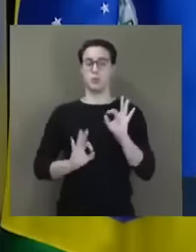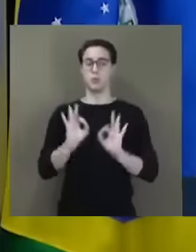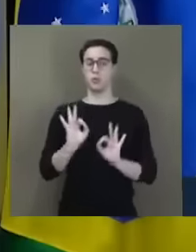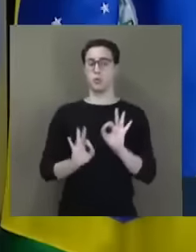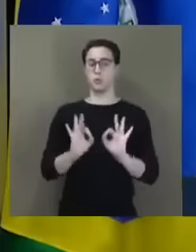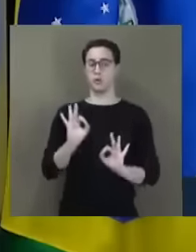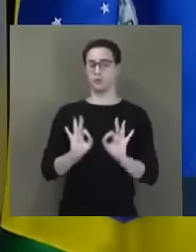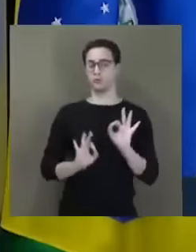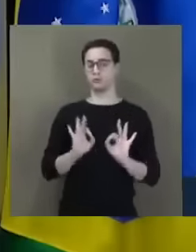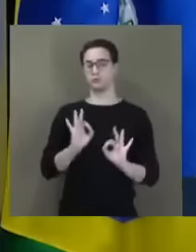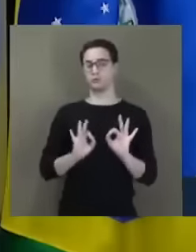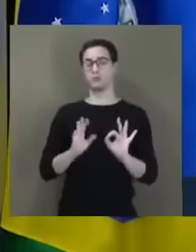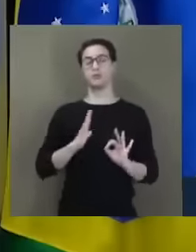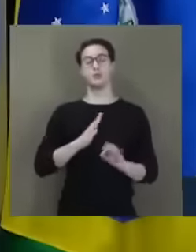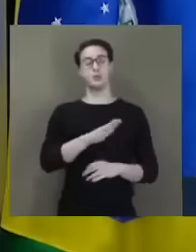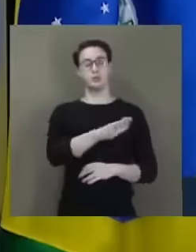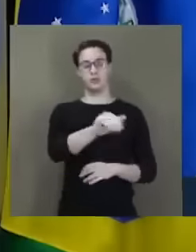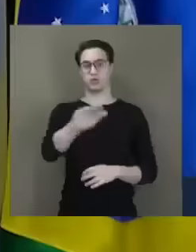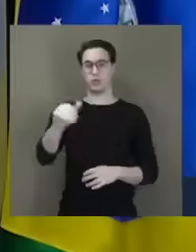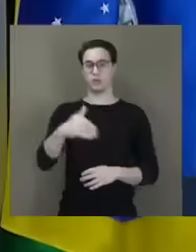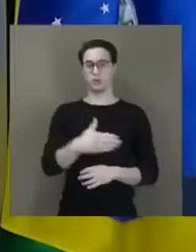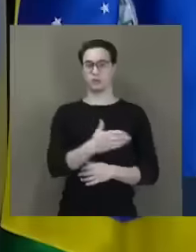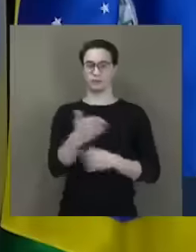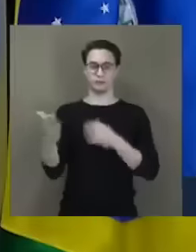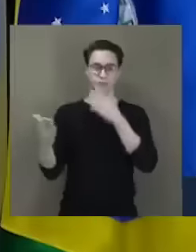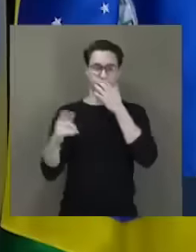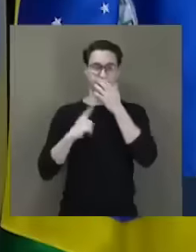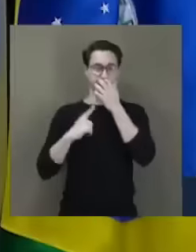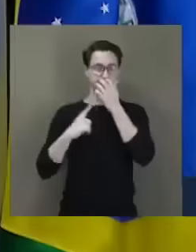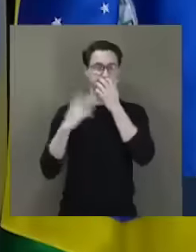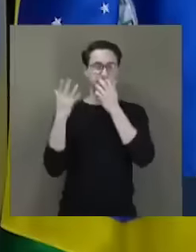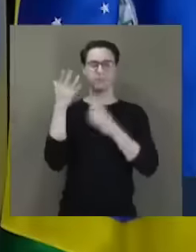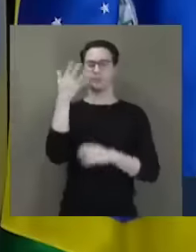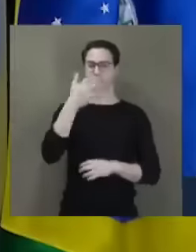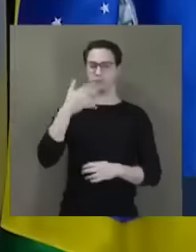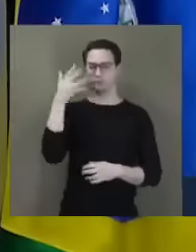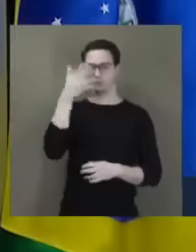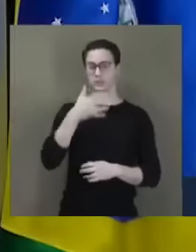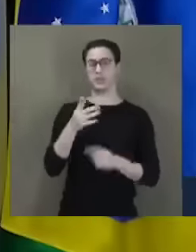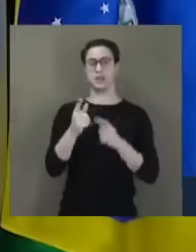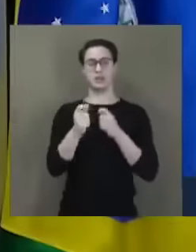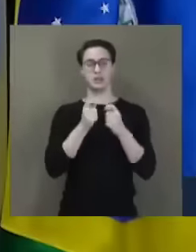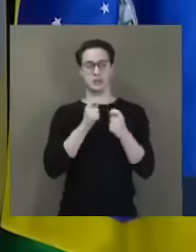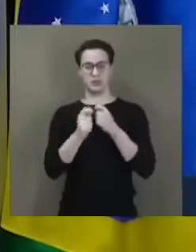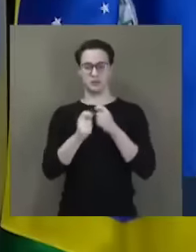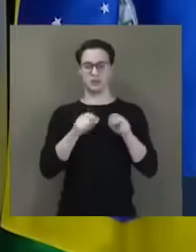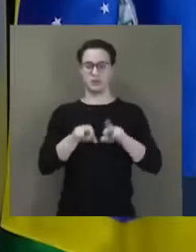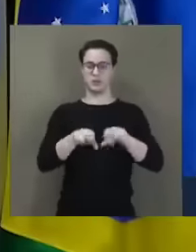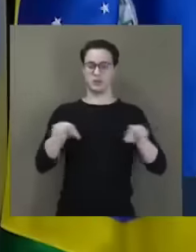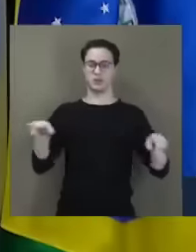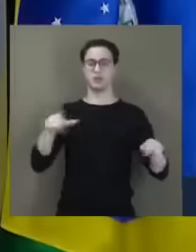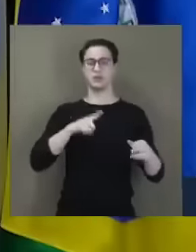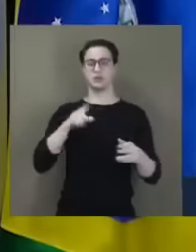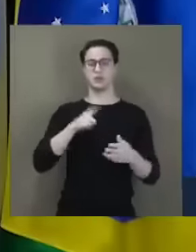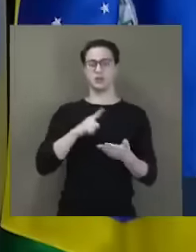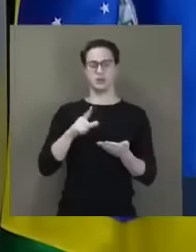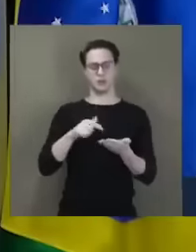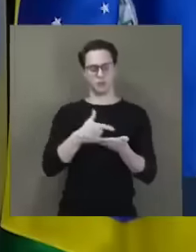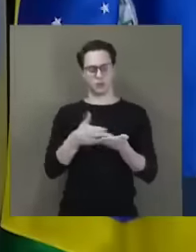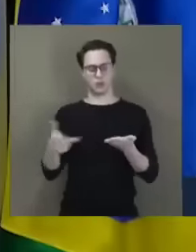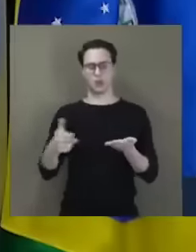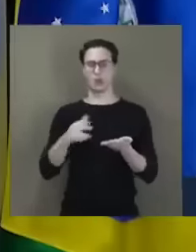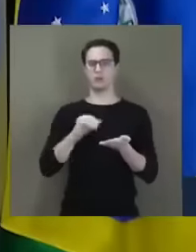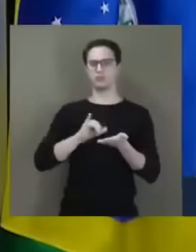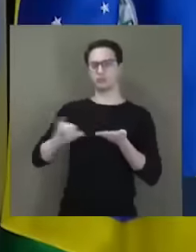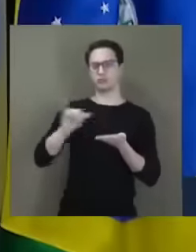E aqui conclamo a todos que, por meio de palestras, entrevistas, artigos, postagens